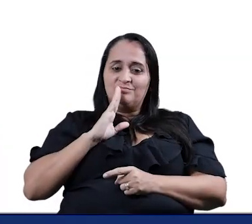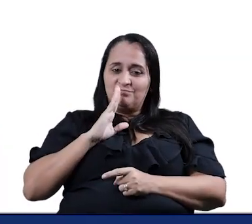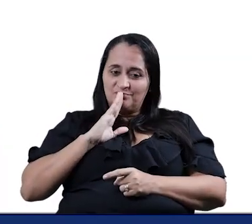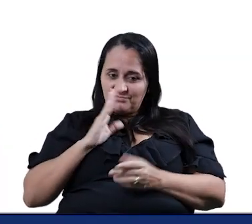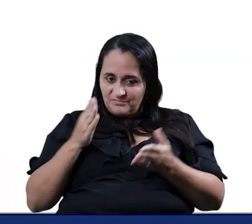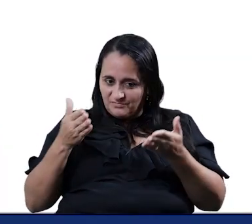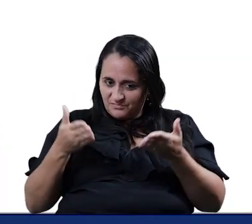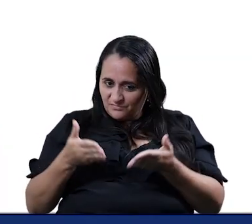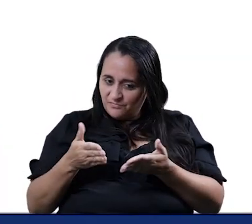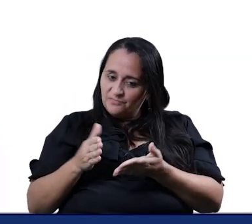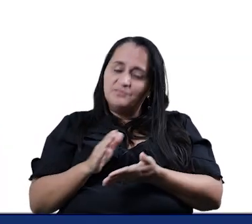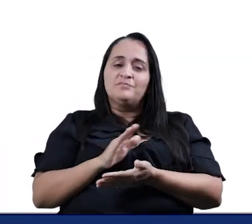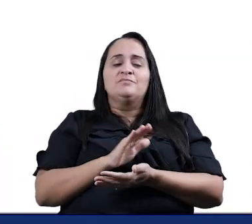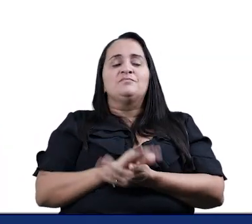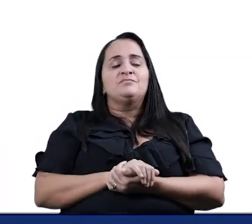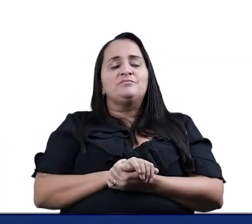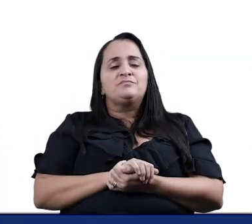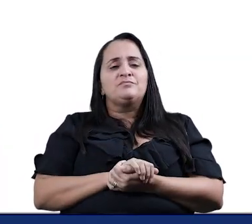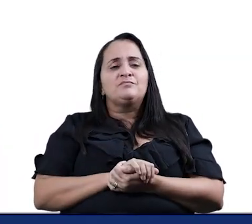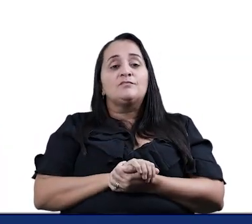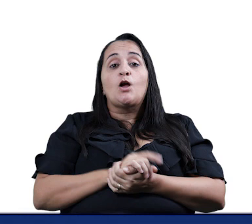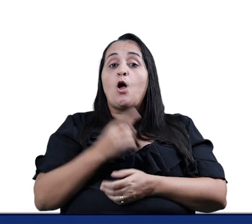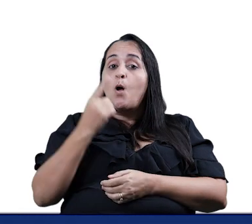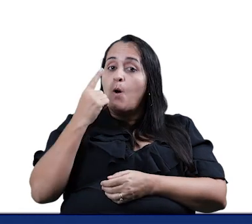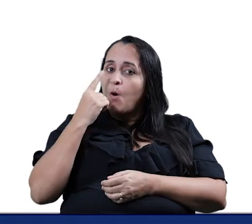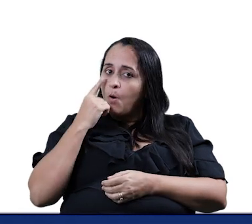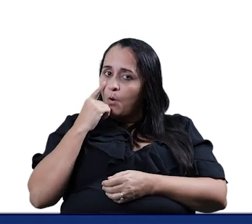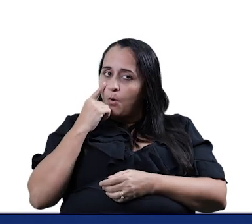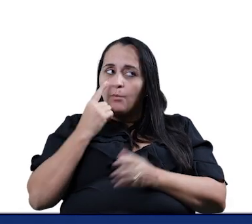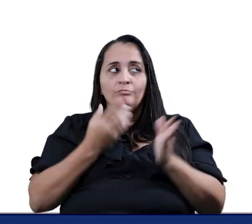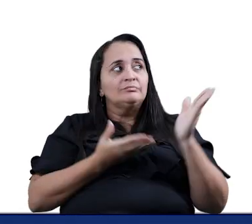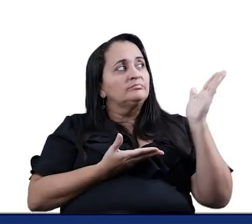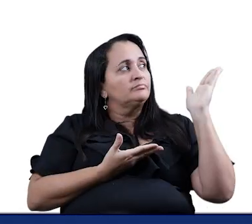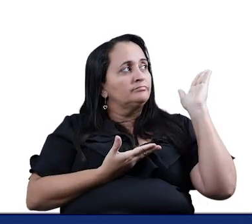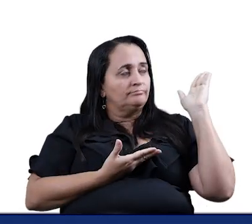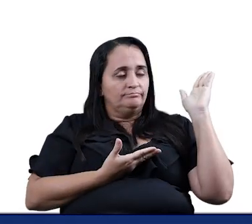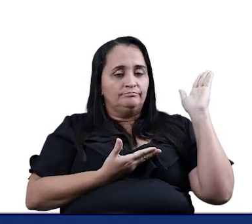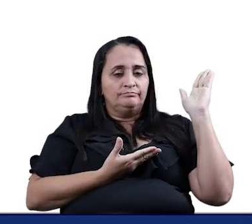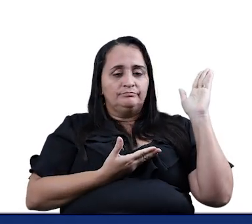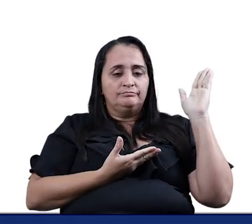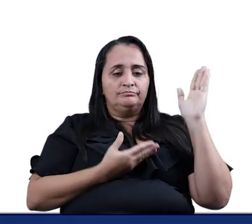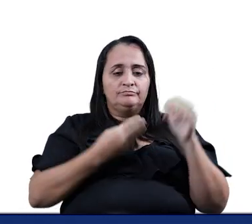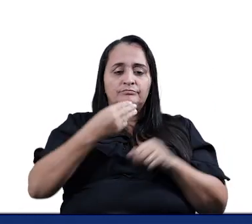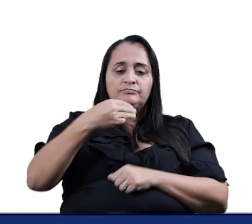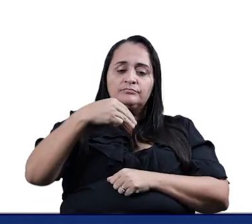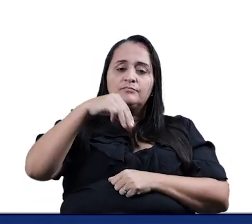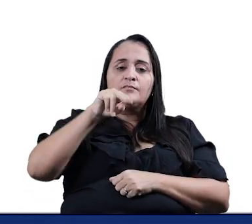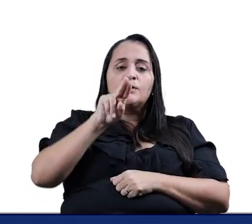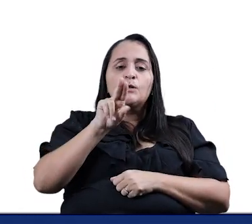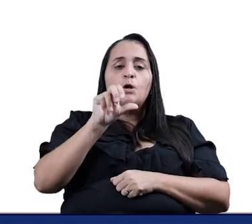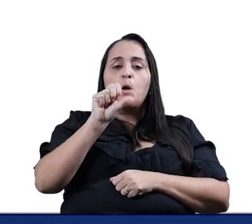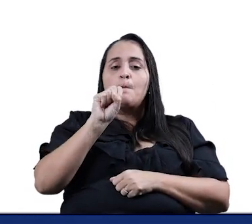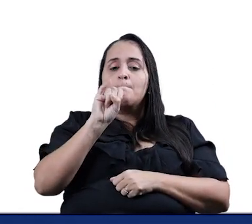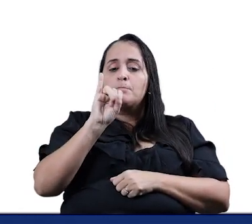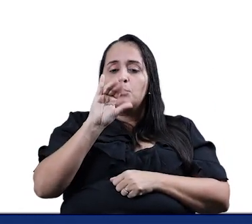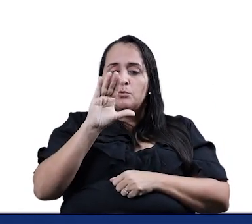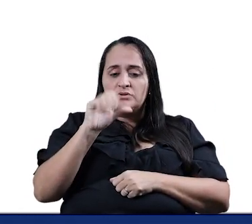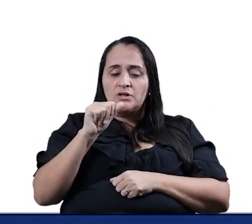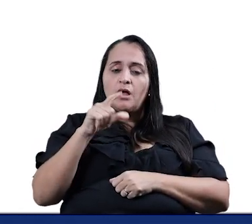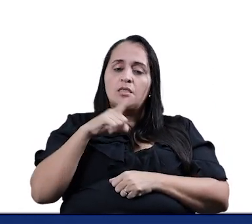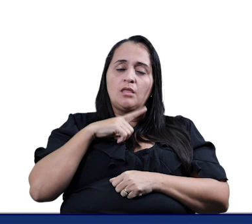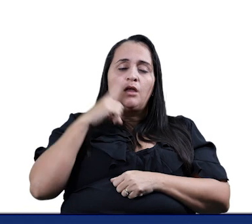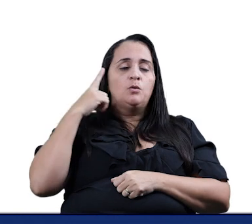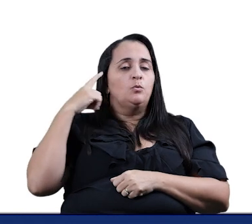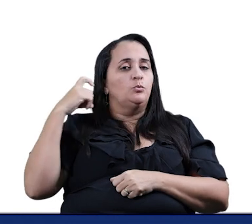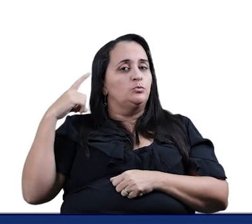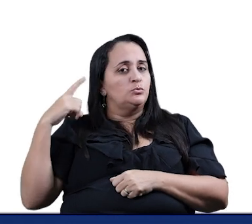E ela tem a música, ela tem o som, a melodia e tem o ritmo.